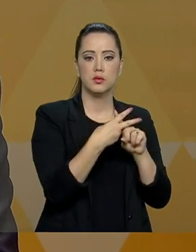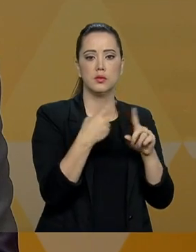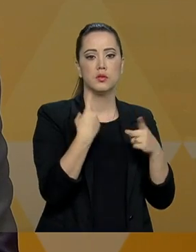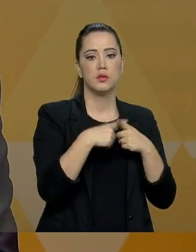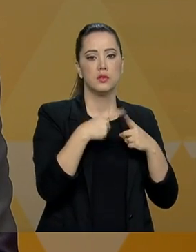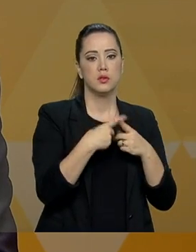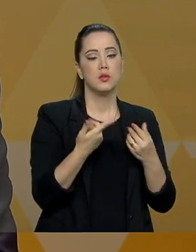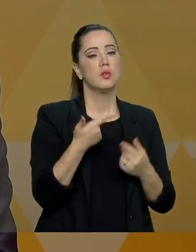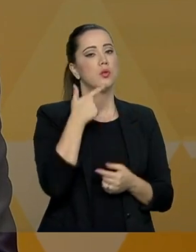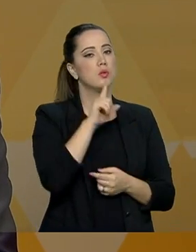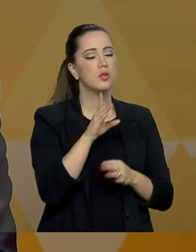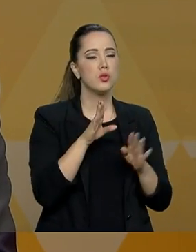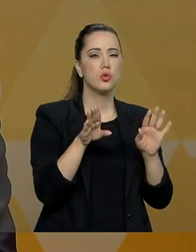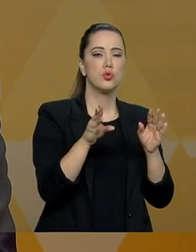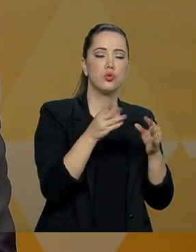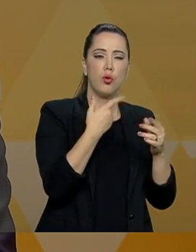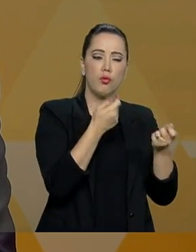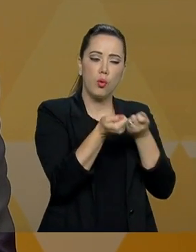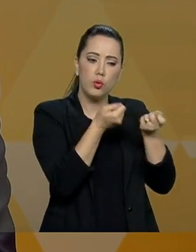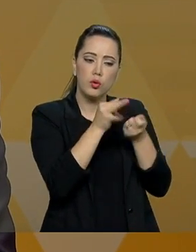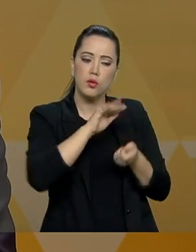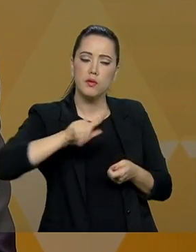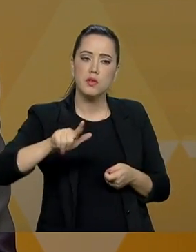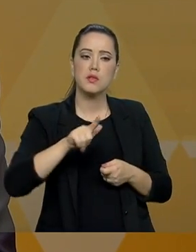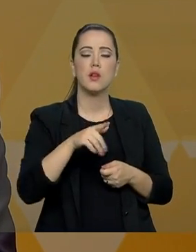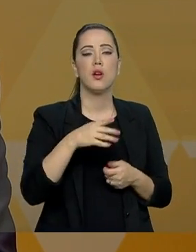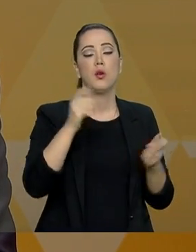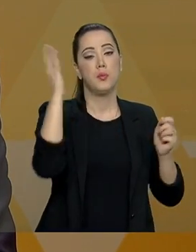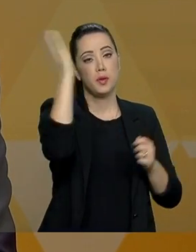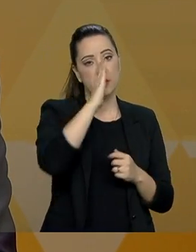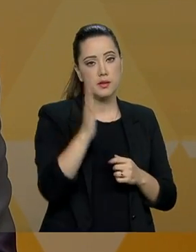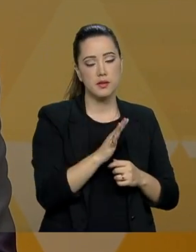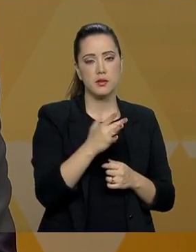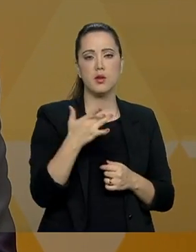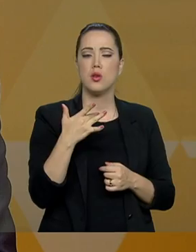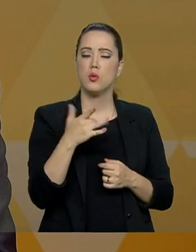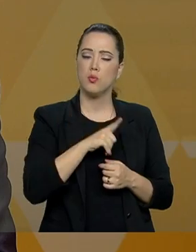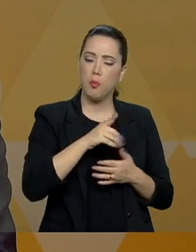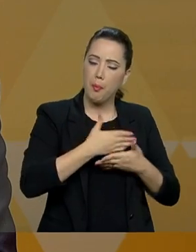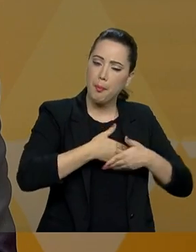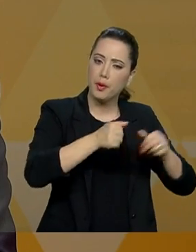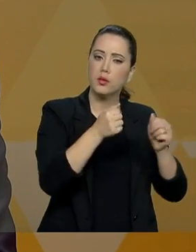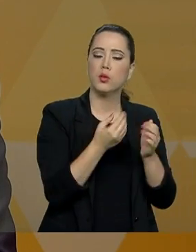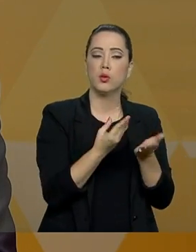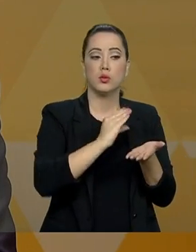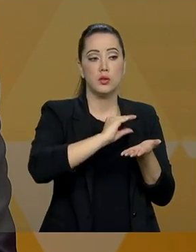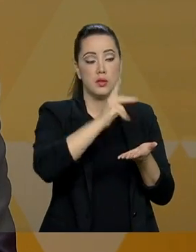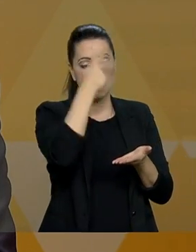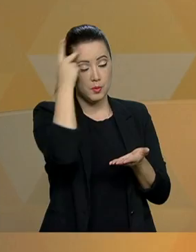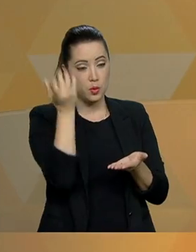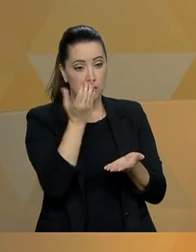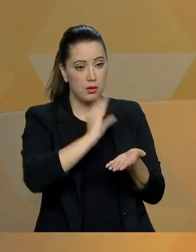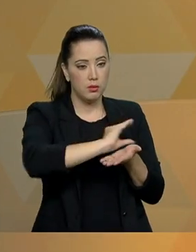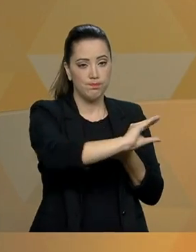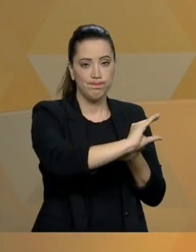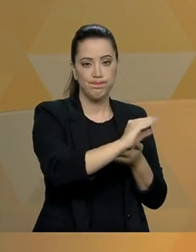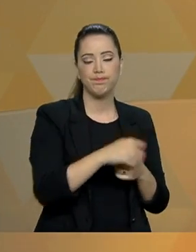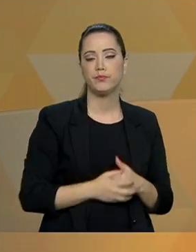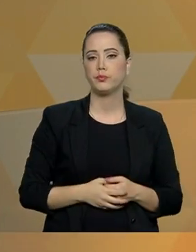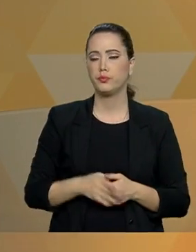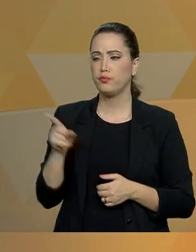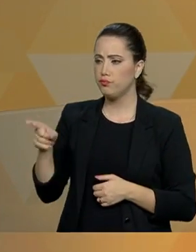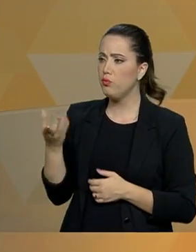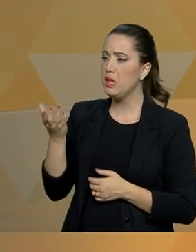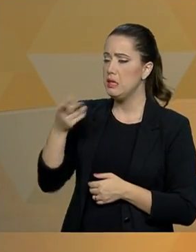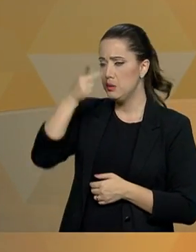restabelecermos o equilíbrio fiscal, que vai permitir que o Brasil seja saudável para voltar a investir. Essa atração de investimentos do